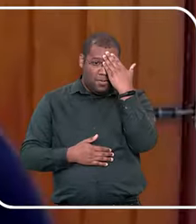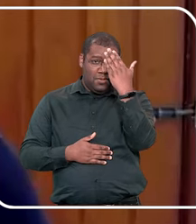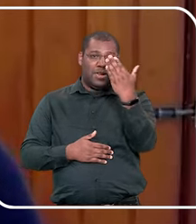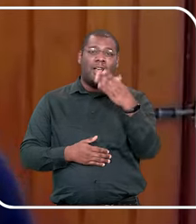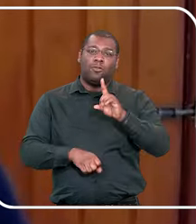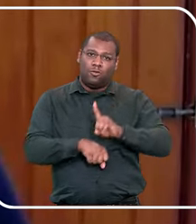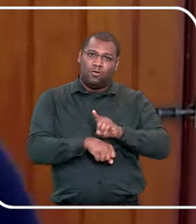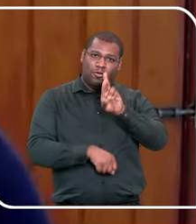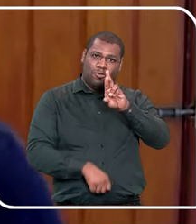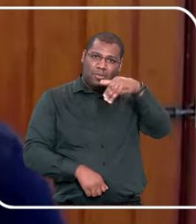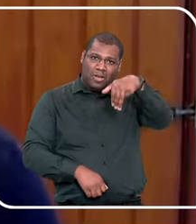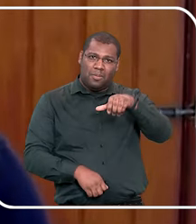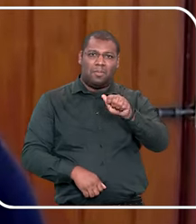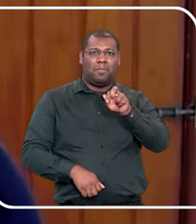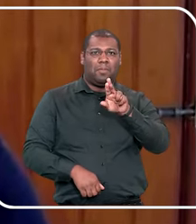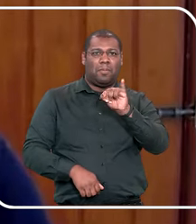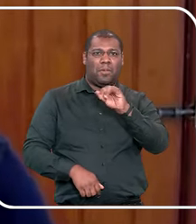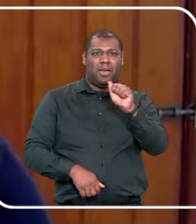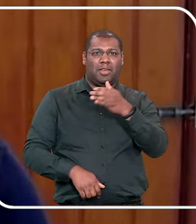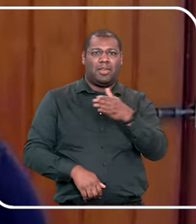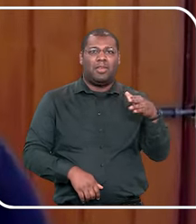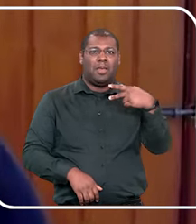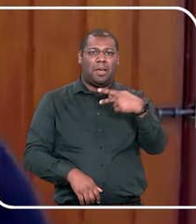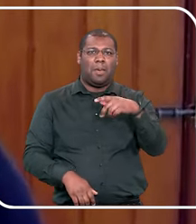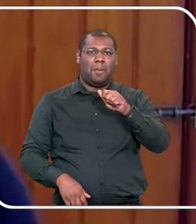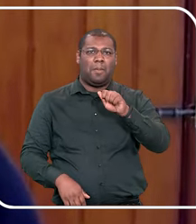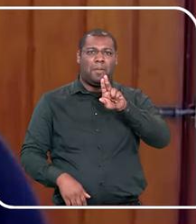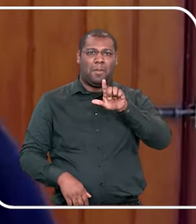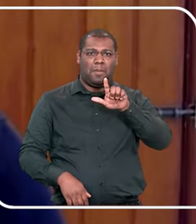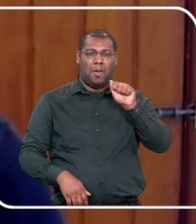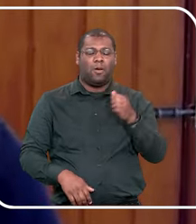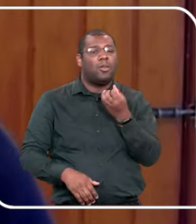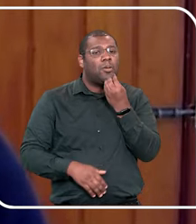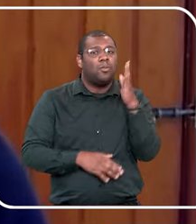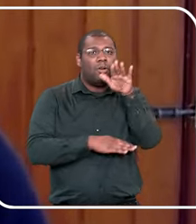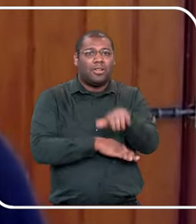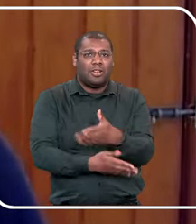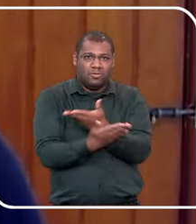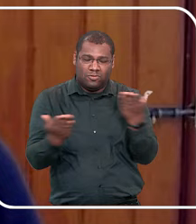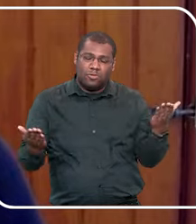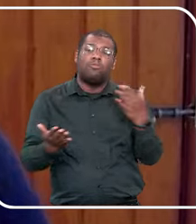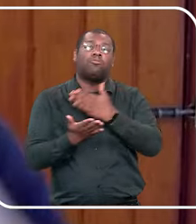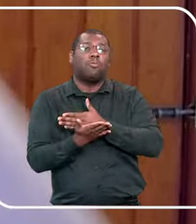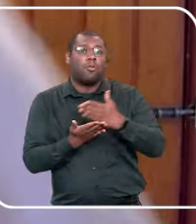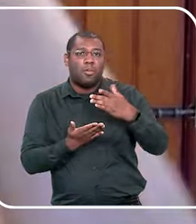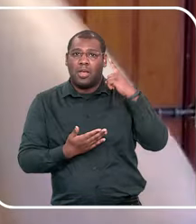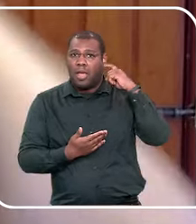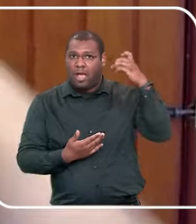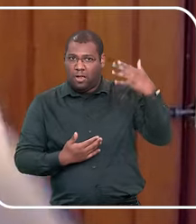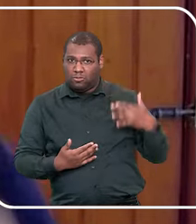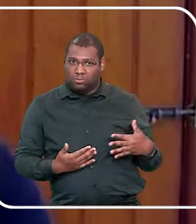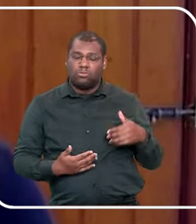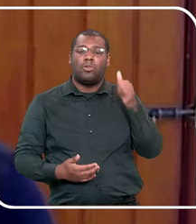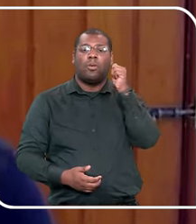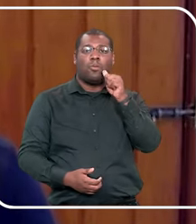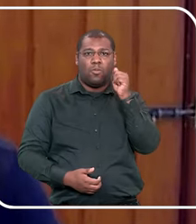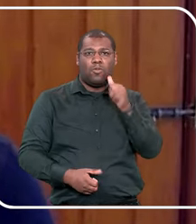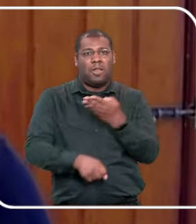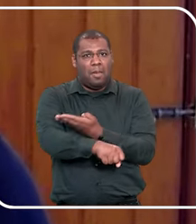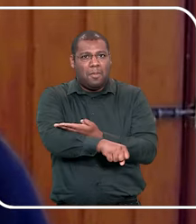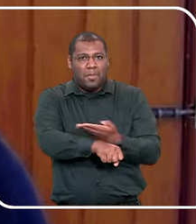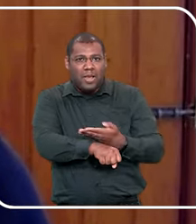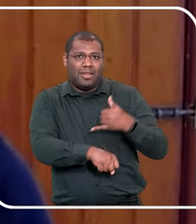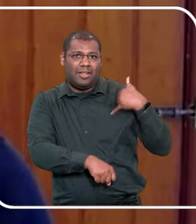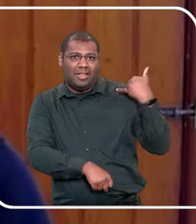Obrigada, doutora Maria Paula. Uma boa tarde a todos, a todas. Eu vou começar pela minha audiodescrição. sou uma mulher branca,